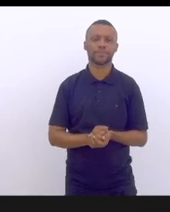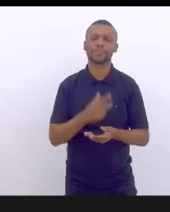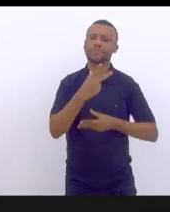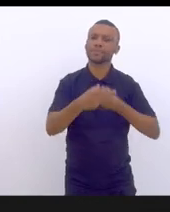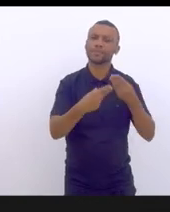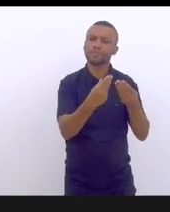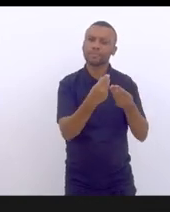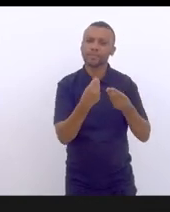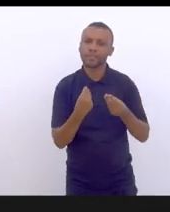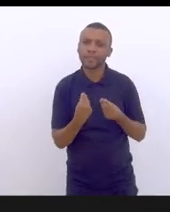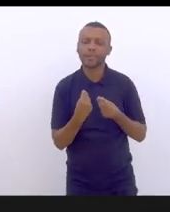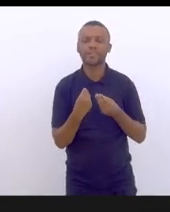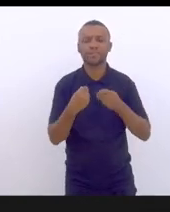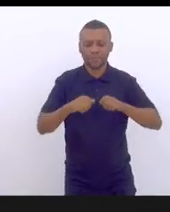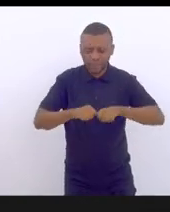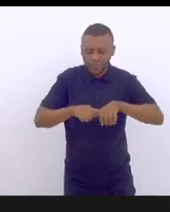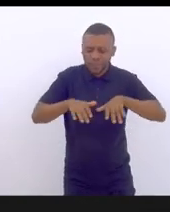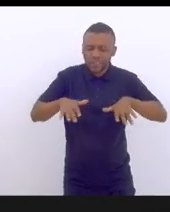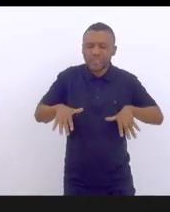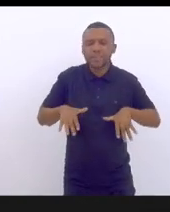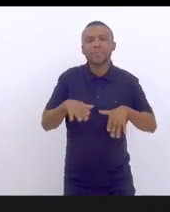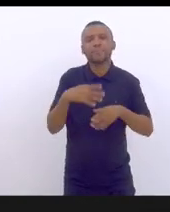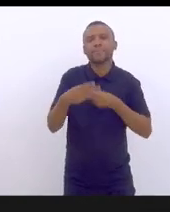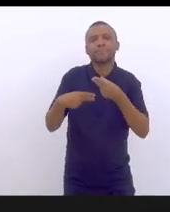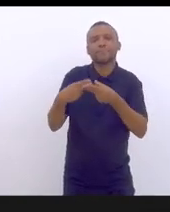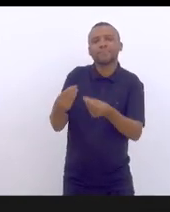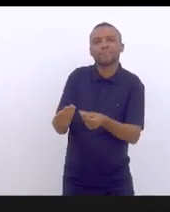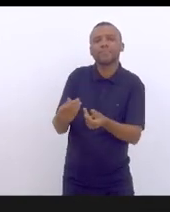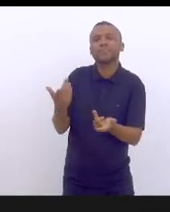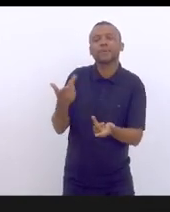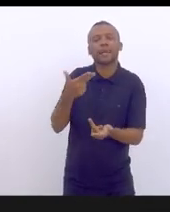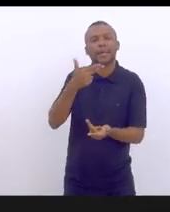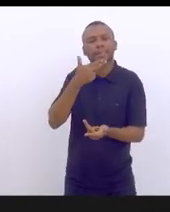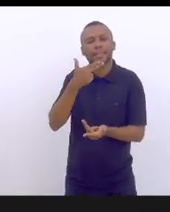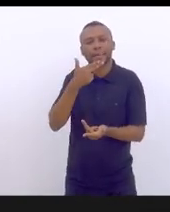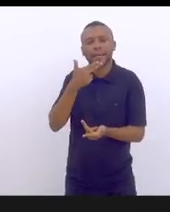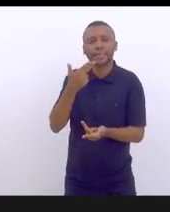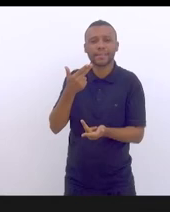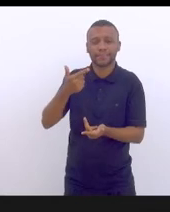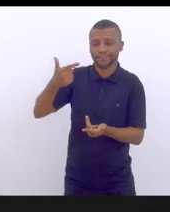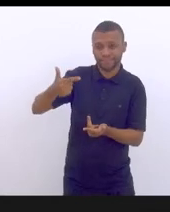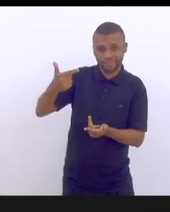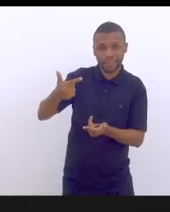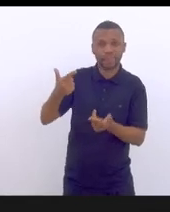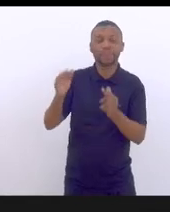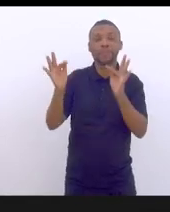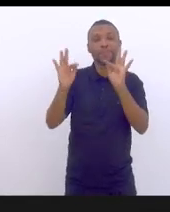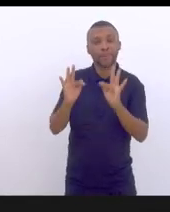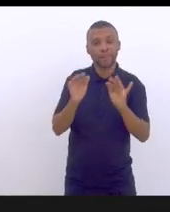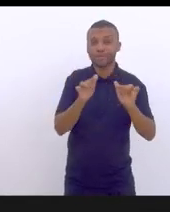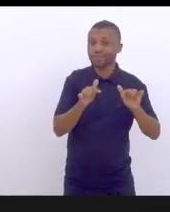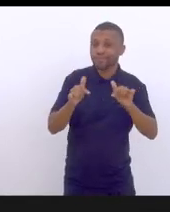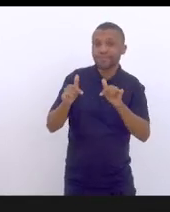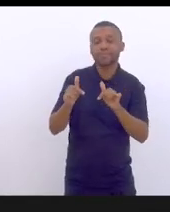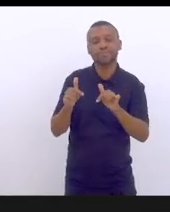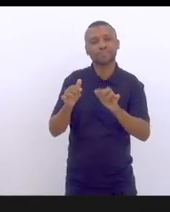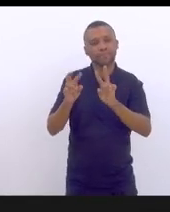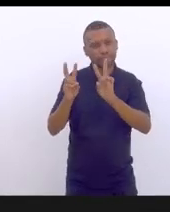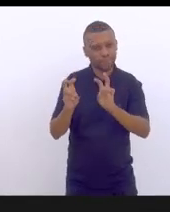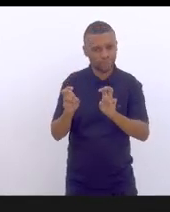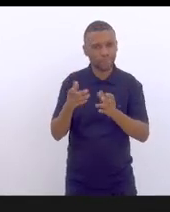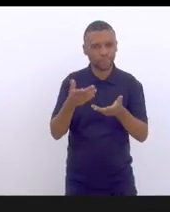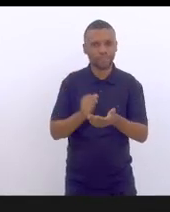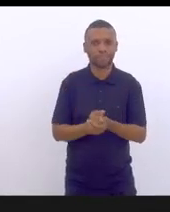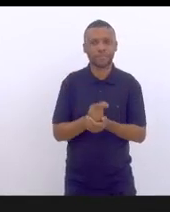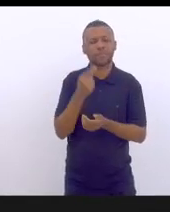presente para a minha bisnetinha. Fiquei muito feliz sempre com a tua atitude com relação a isso. Vamos